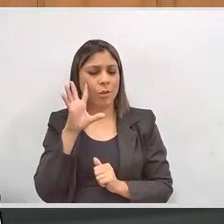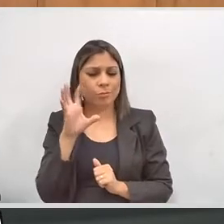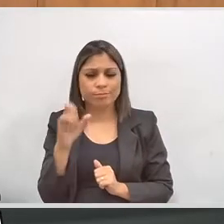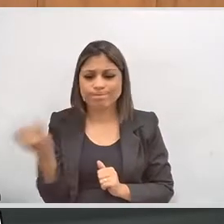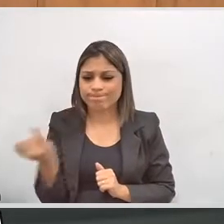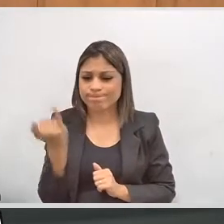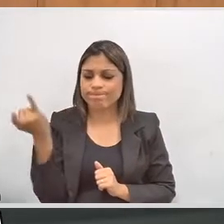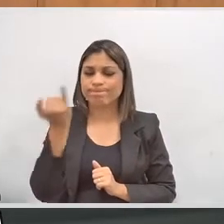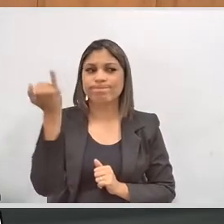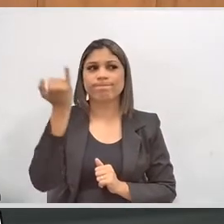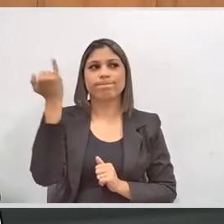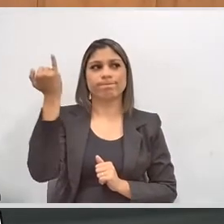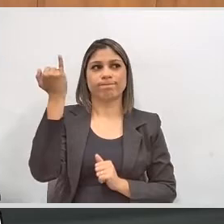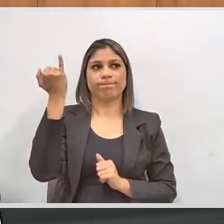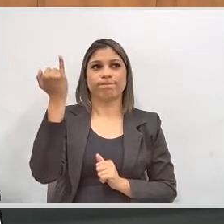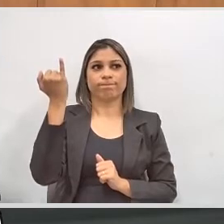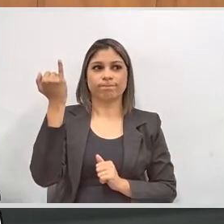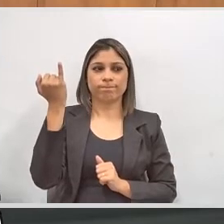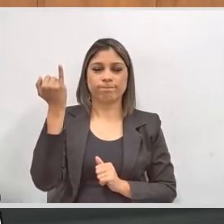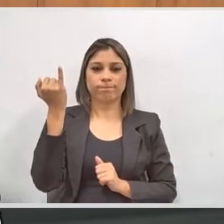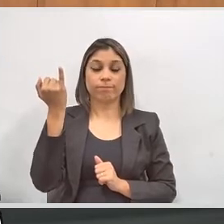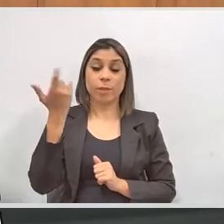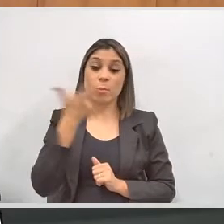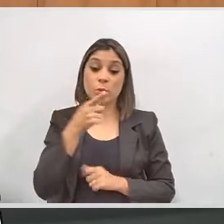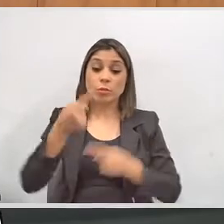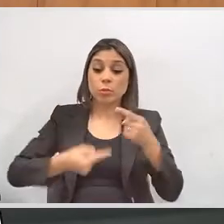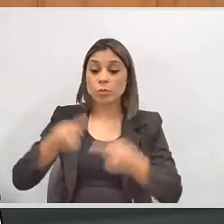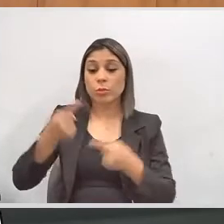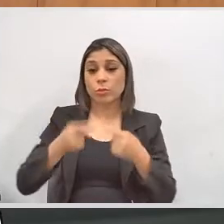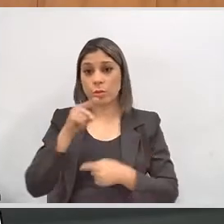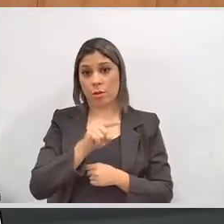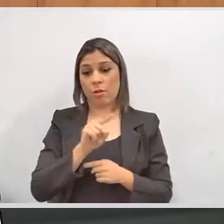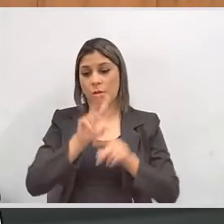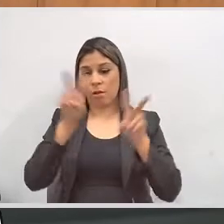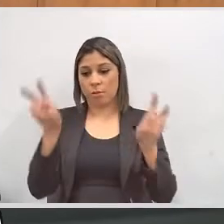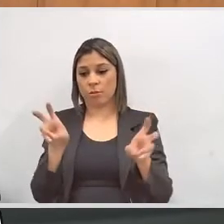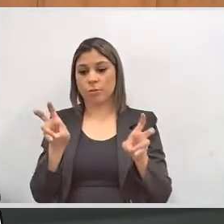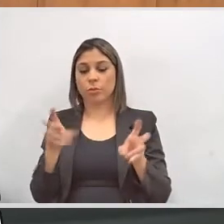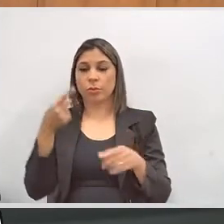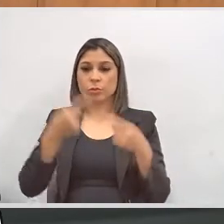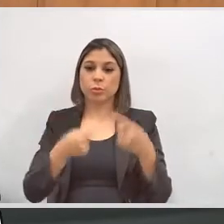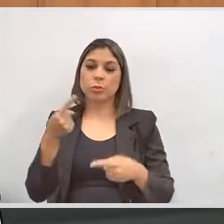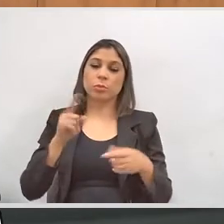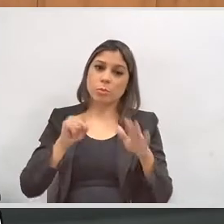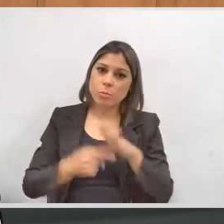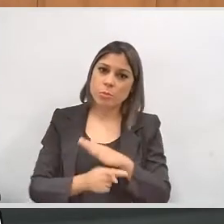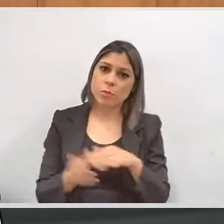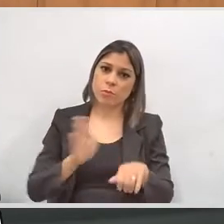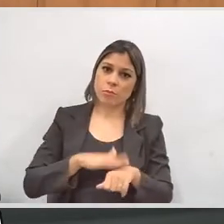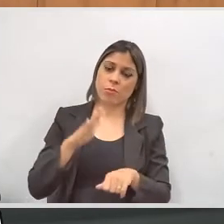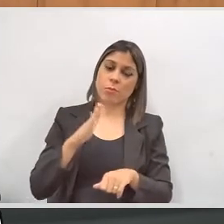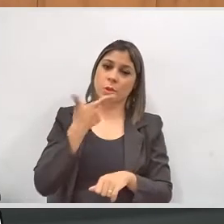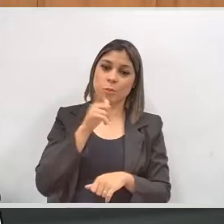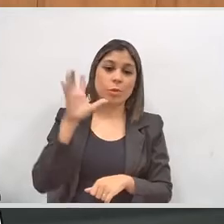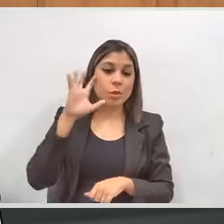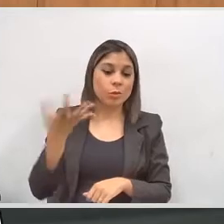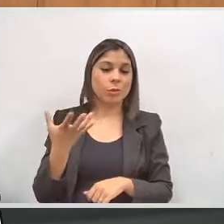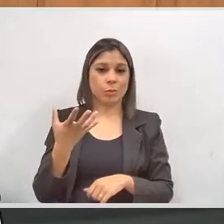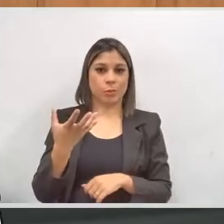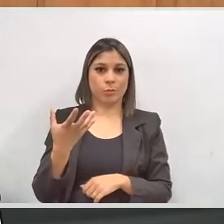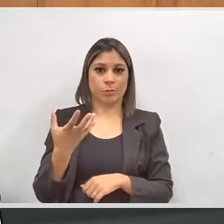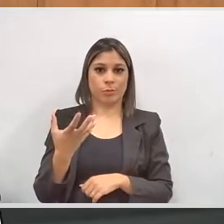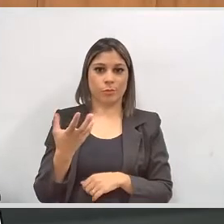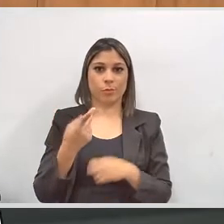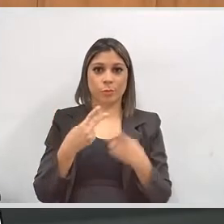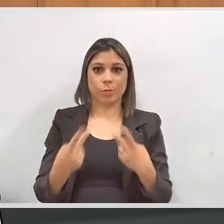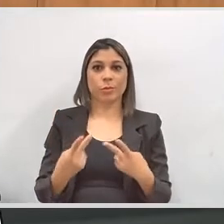acho de extrema importância e relevância para discutir o assunto, no mínimo discutir o assunto com mais profundidade e encontrar